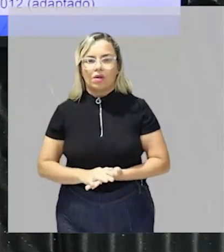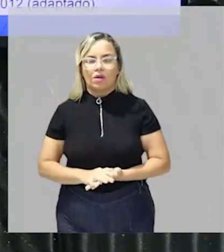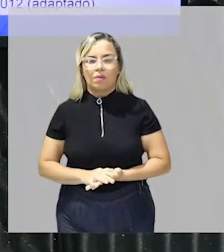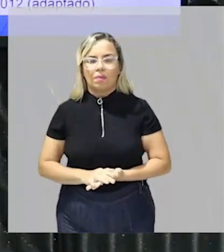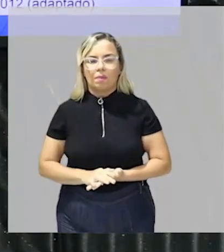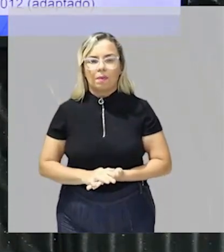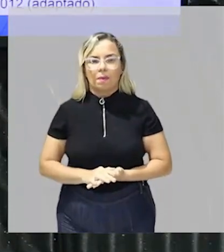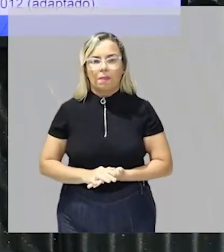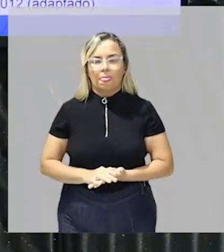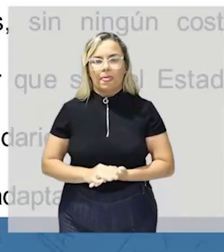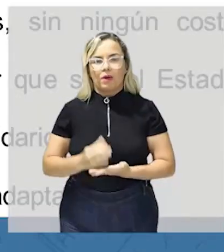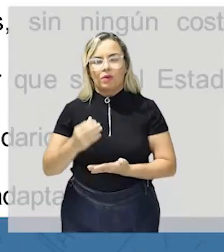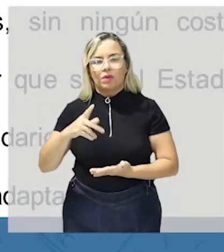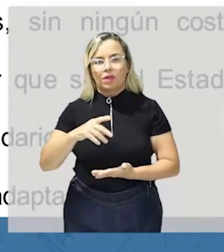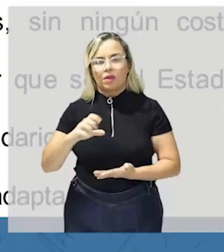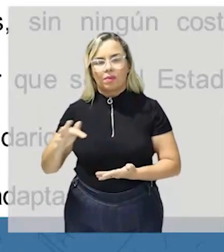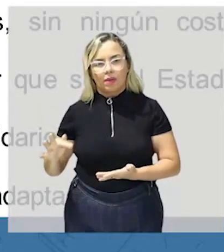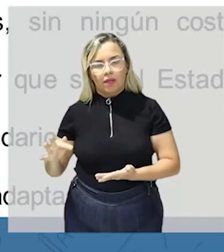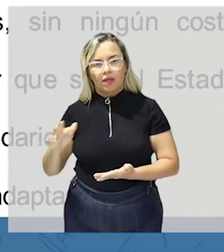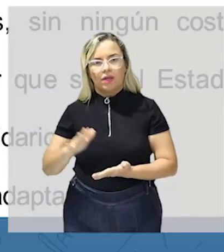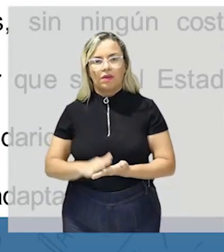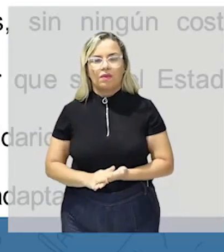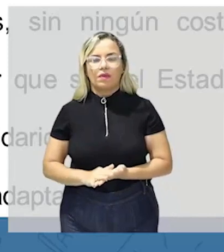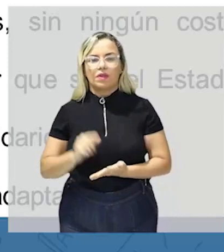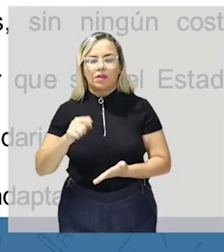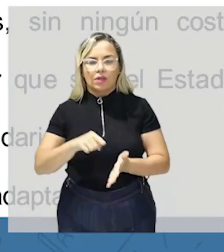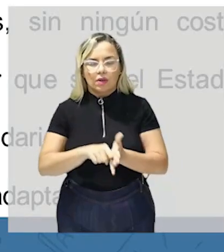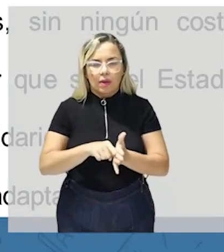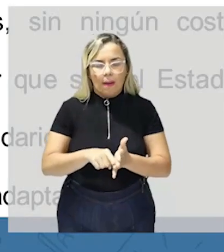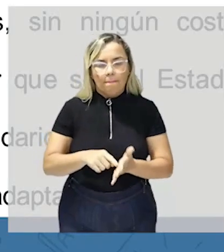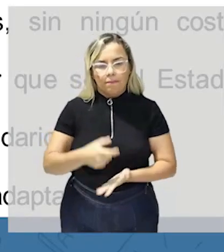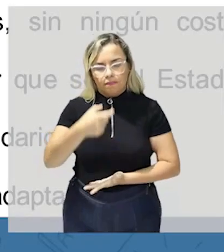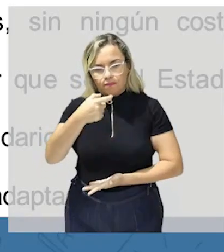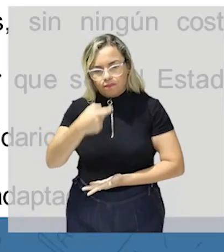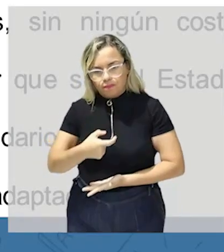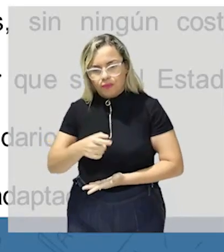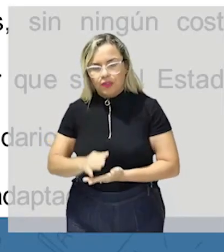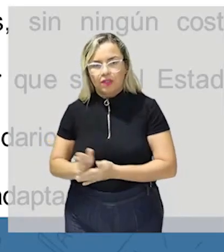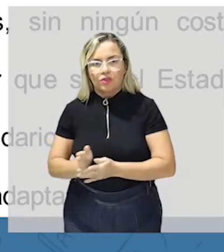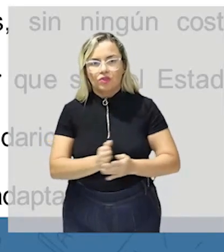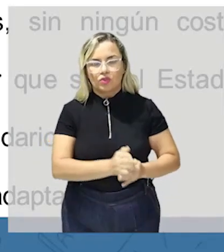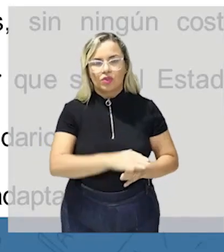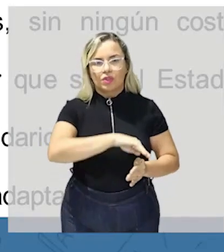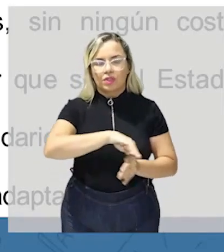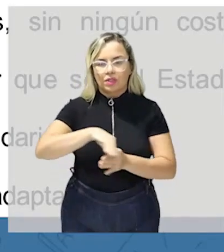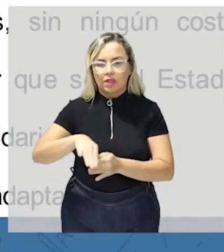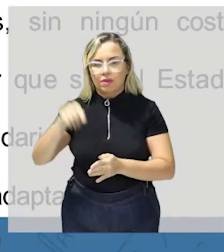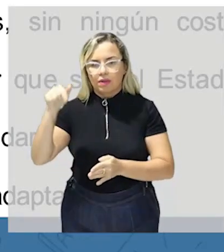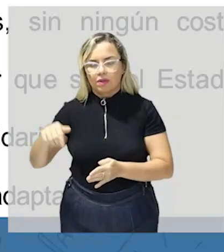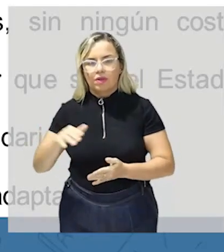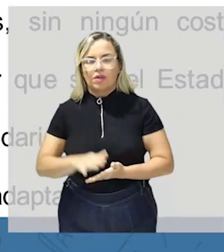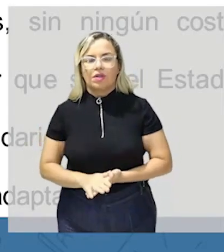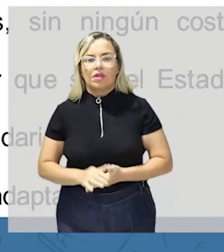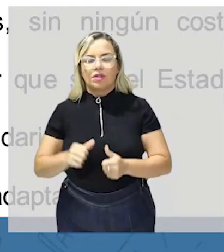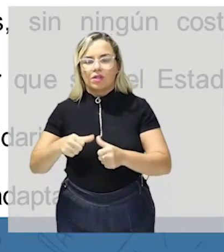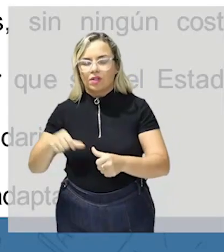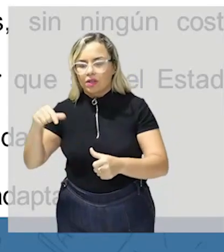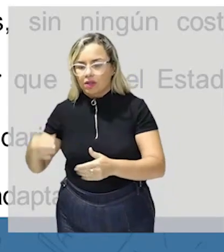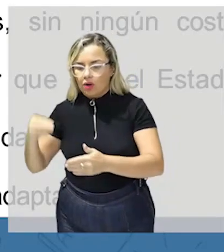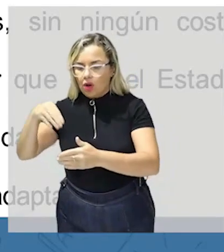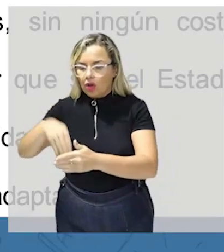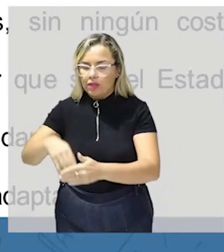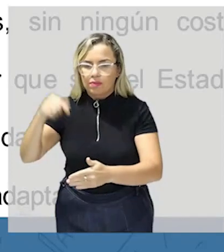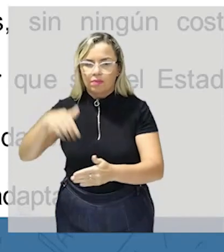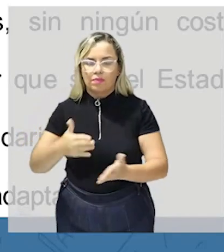e ficam com o restante da nota tá então é mais ou menos essa situação então você faz uma uma